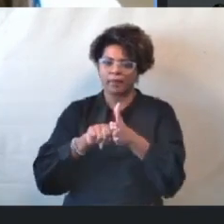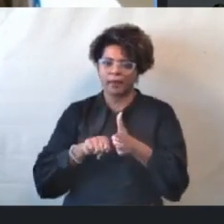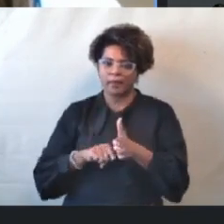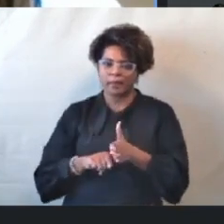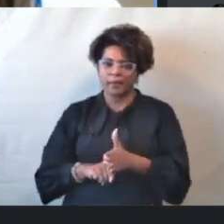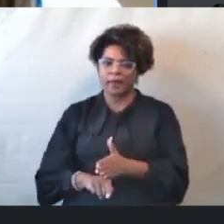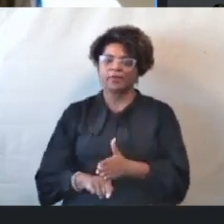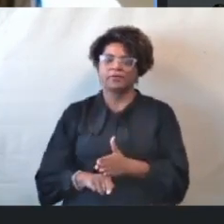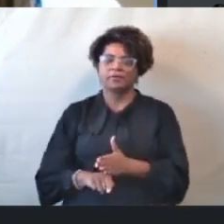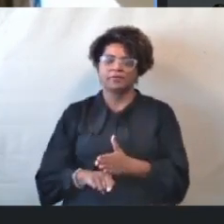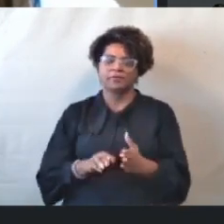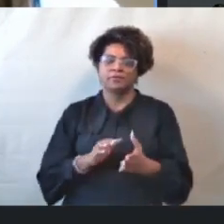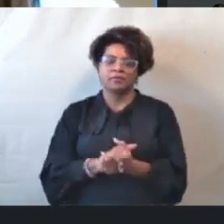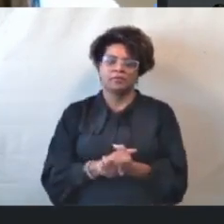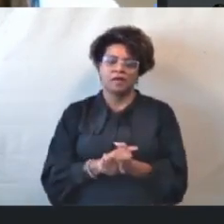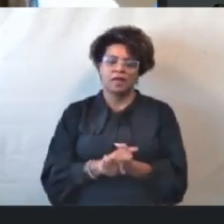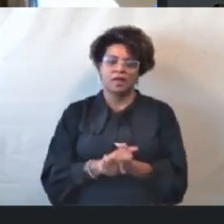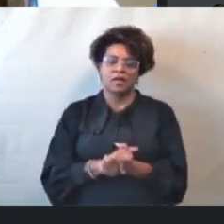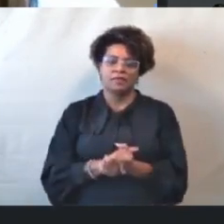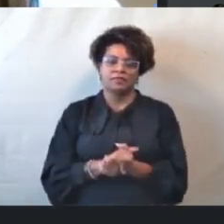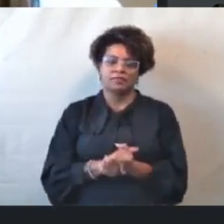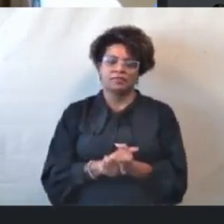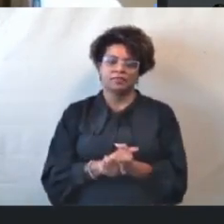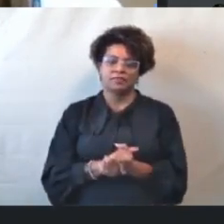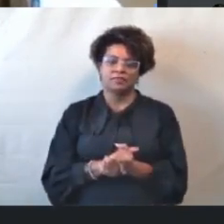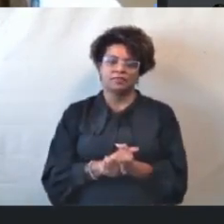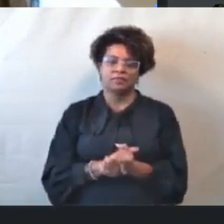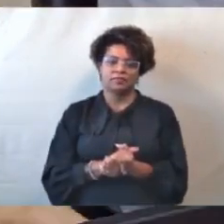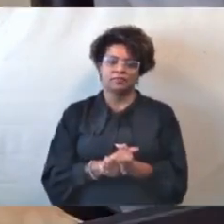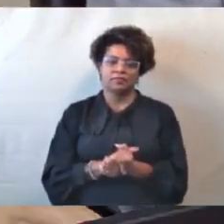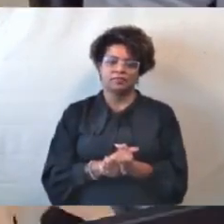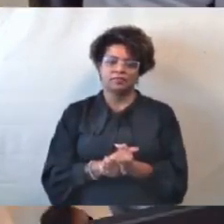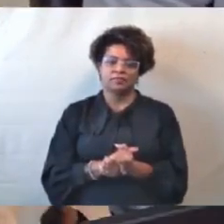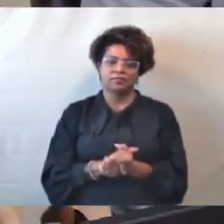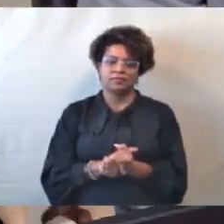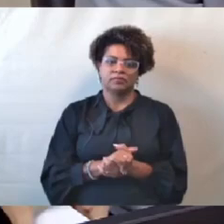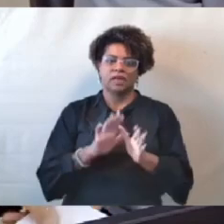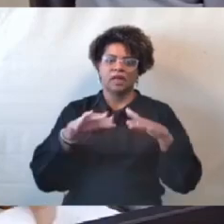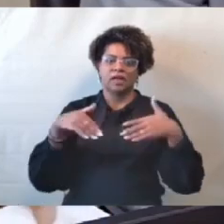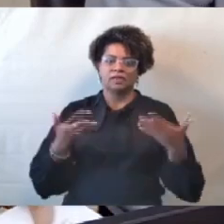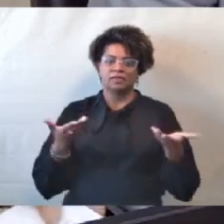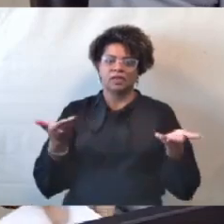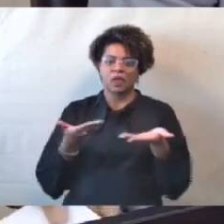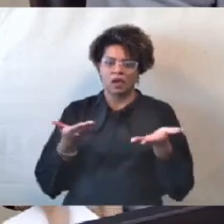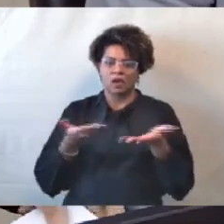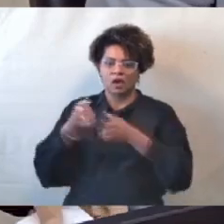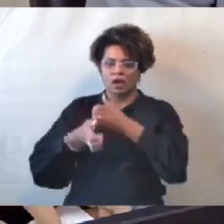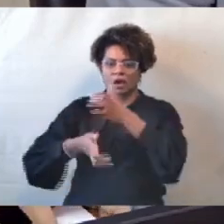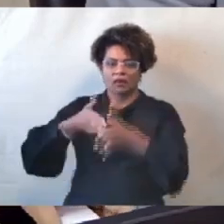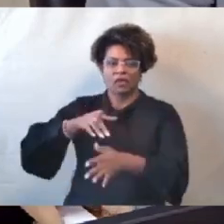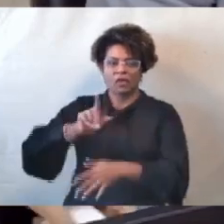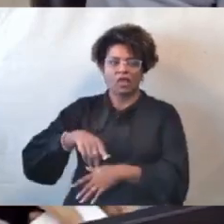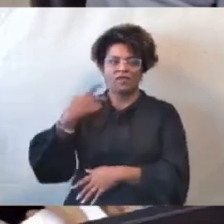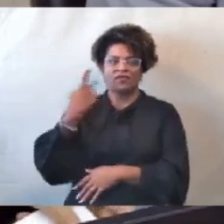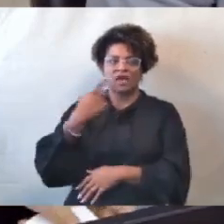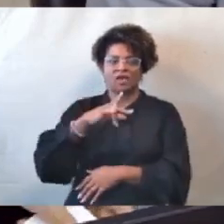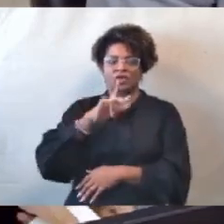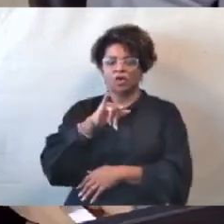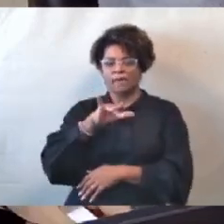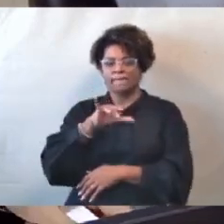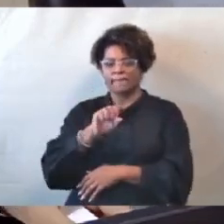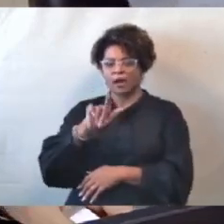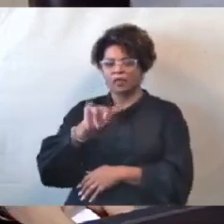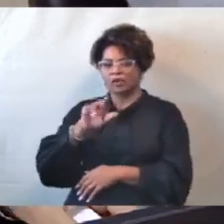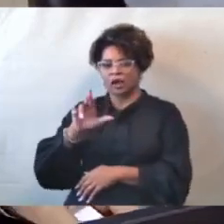esta orientação. Perfeito. Então, eu passo a palavra ao vereador Braulara para fazer as perguntas e eu farei os registros